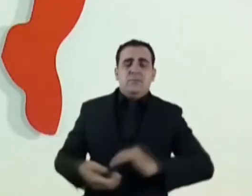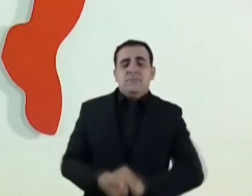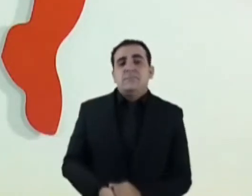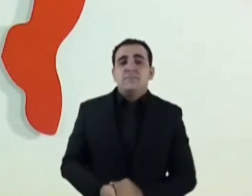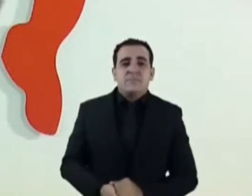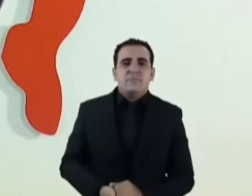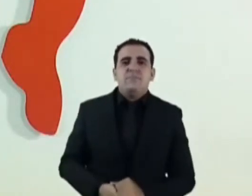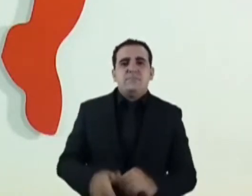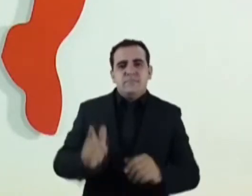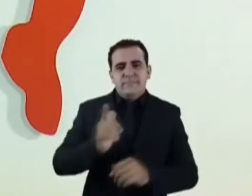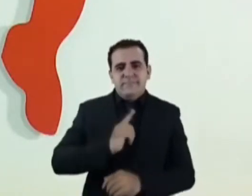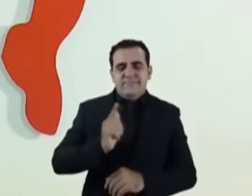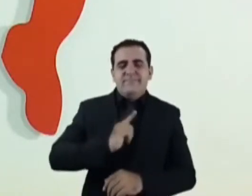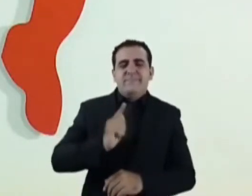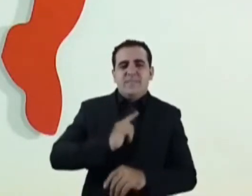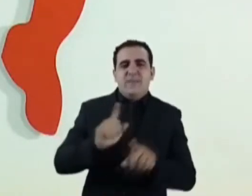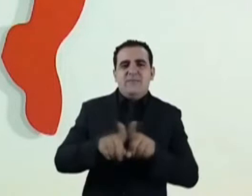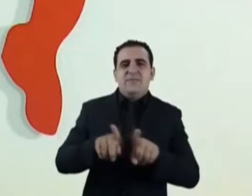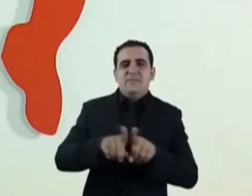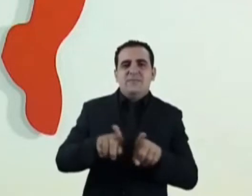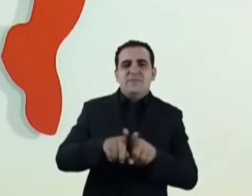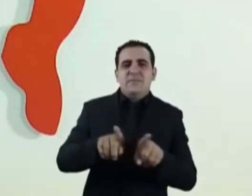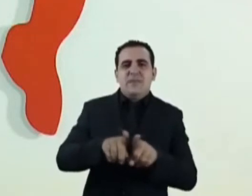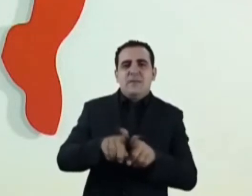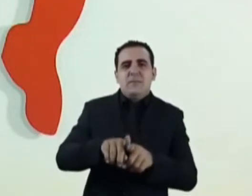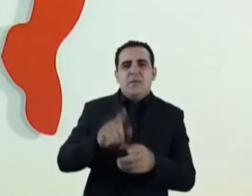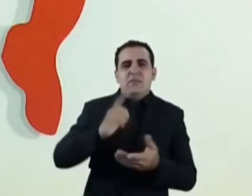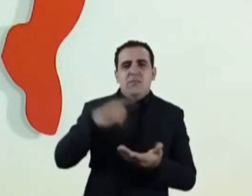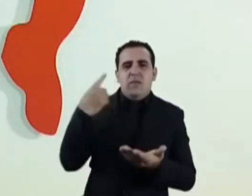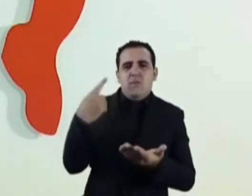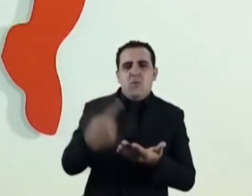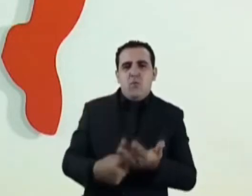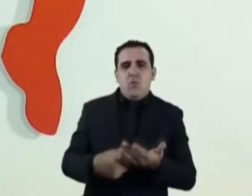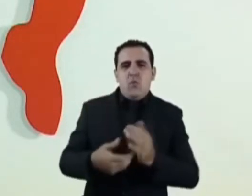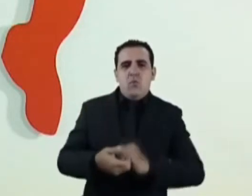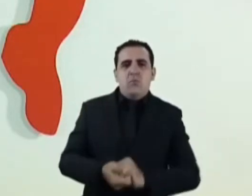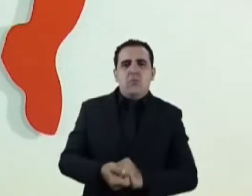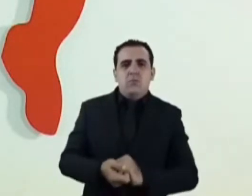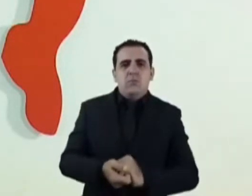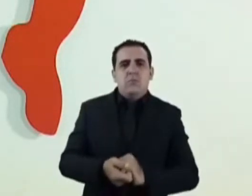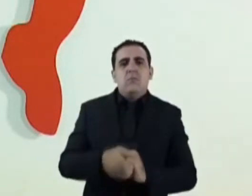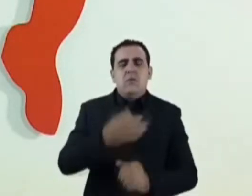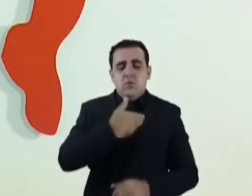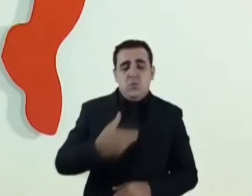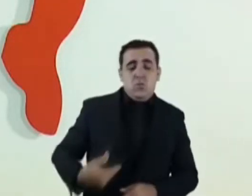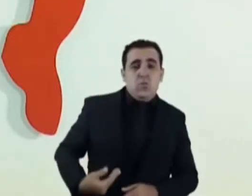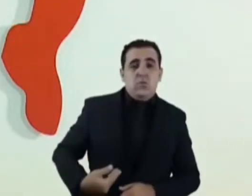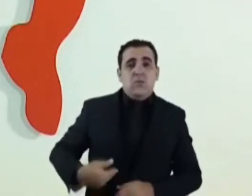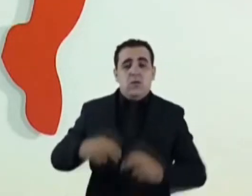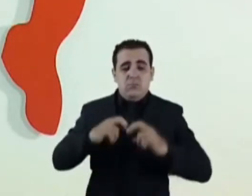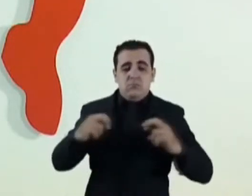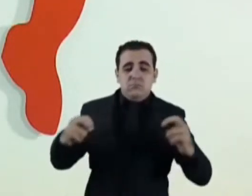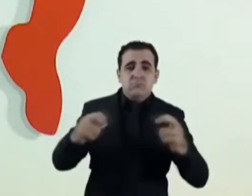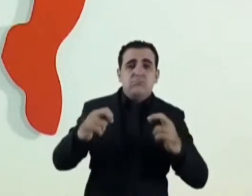e houve o estabelecimento de praticamente um consenso entre os governadores